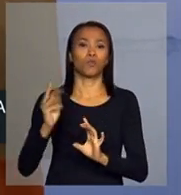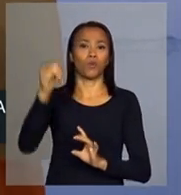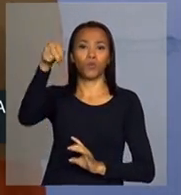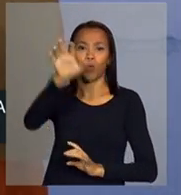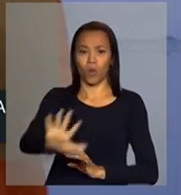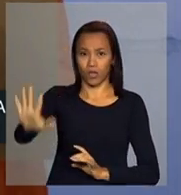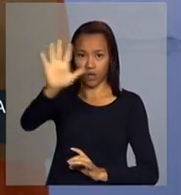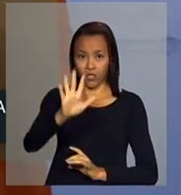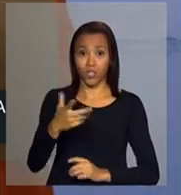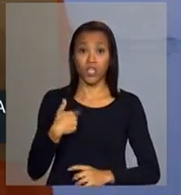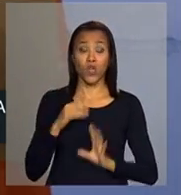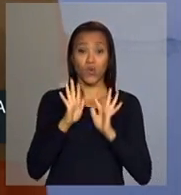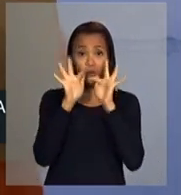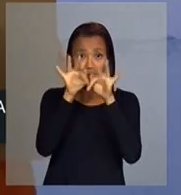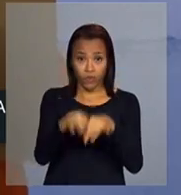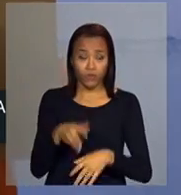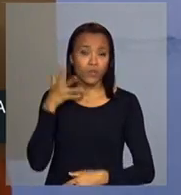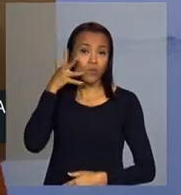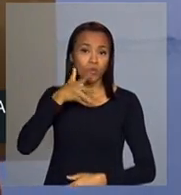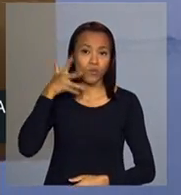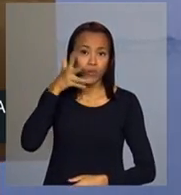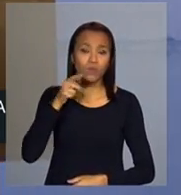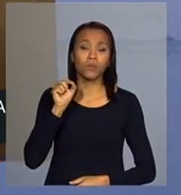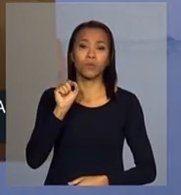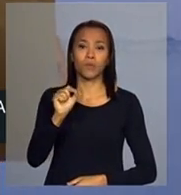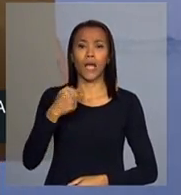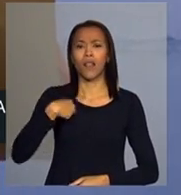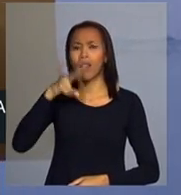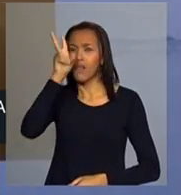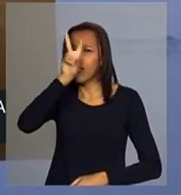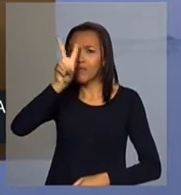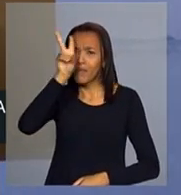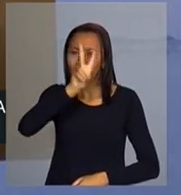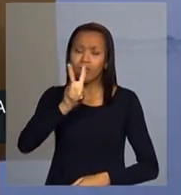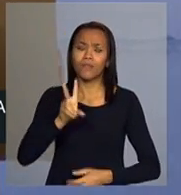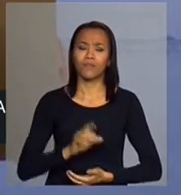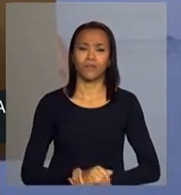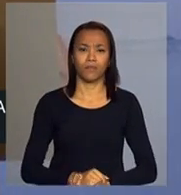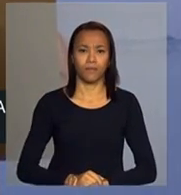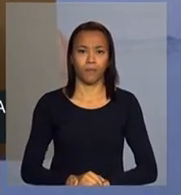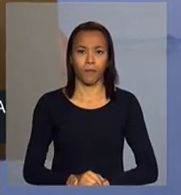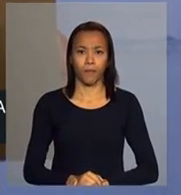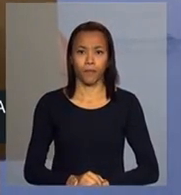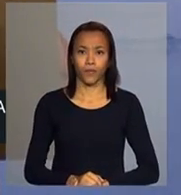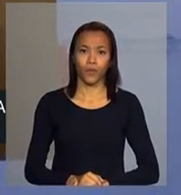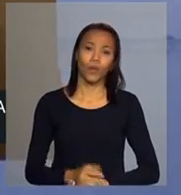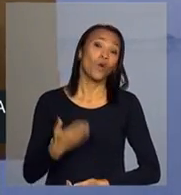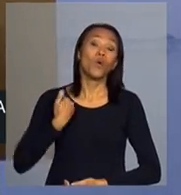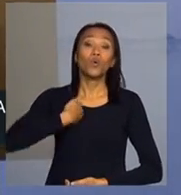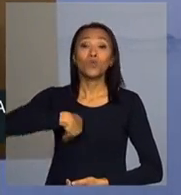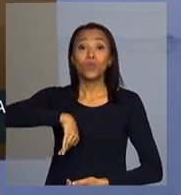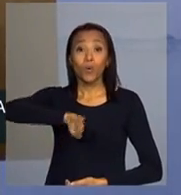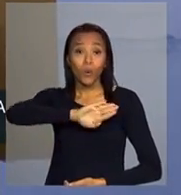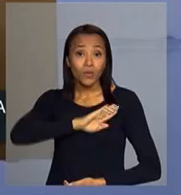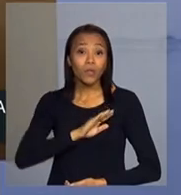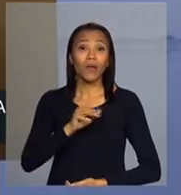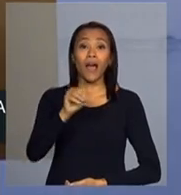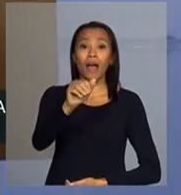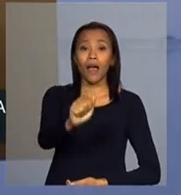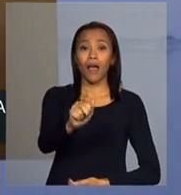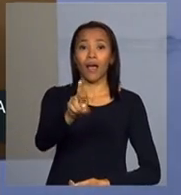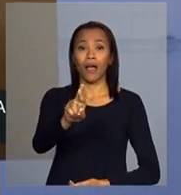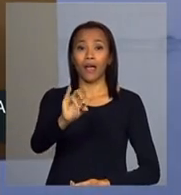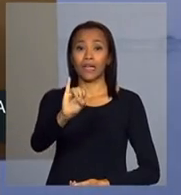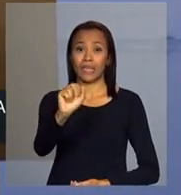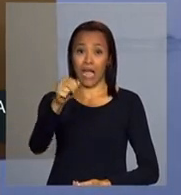eu queria encerrar lembrando o nosso querido Ariano Soassuna. Em